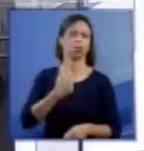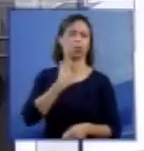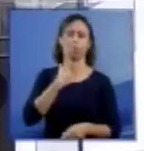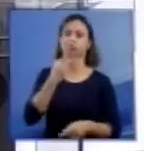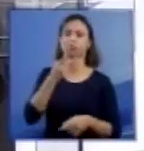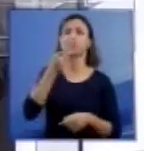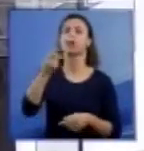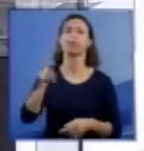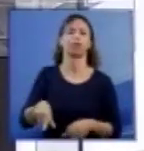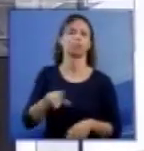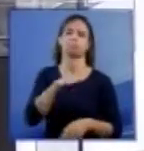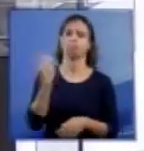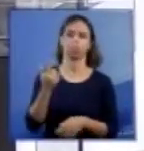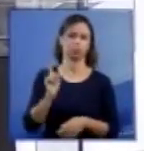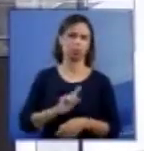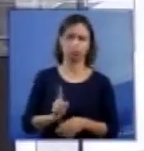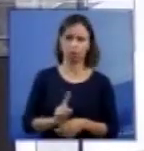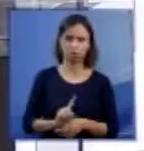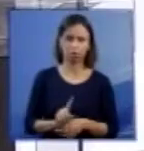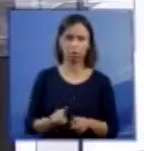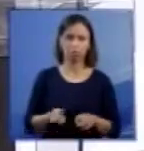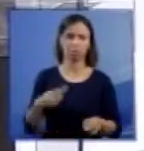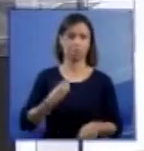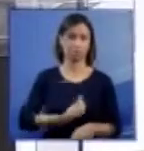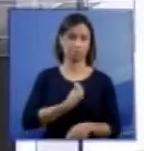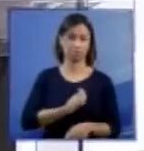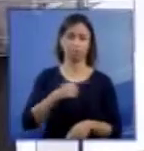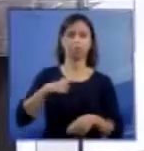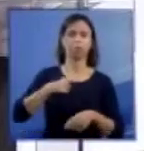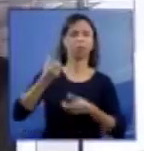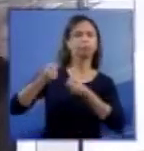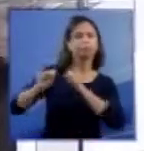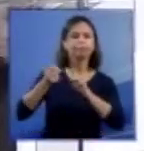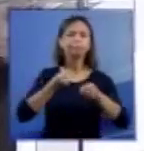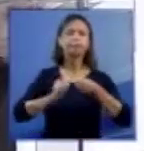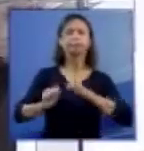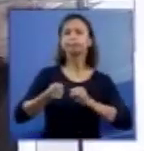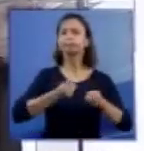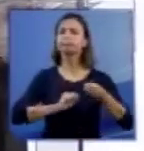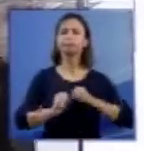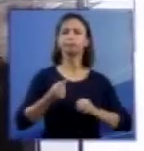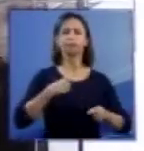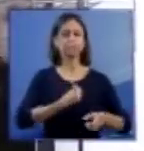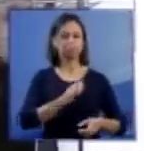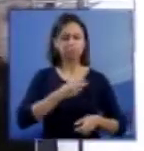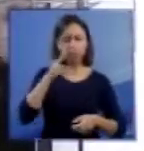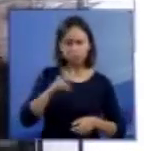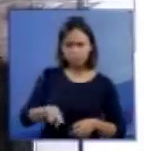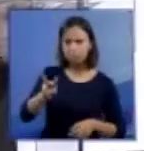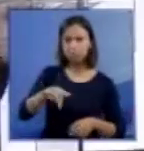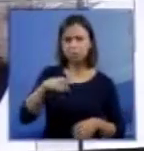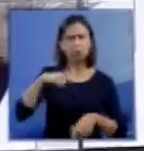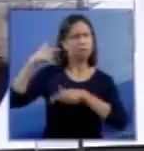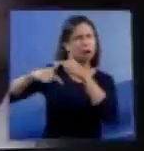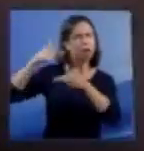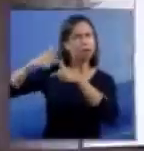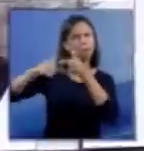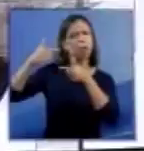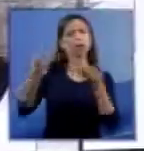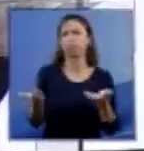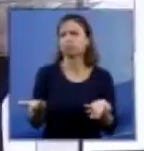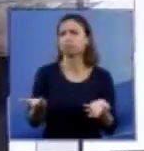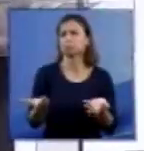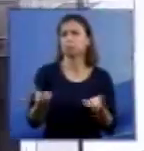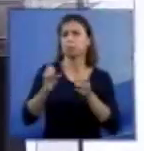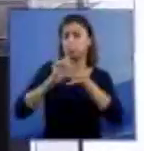morta uma pessoa que ainda está viva, que está mexendo, que está com os sistemas em funcionamento.